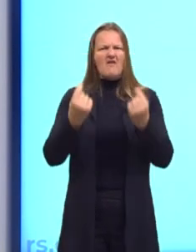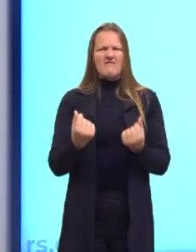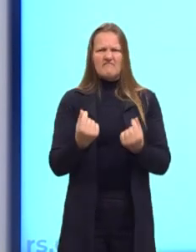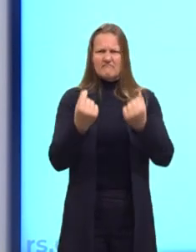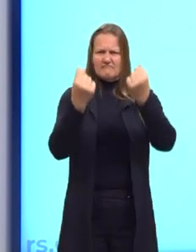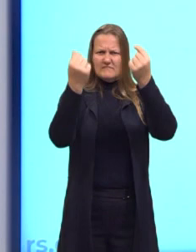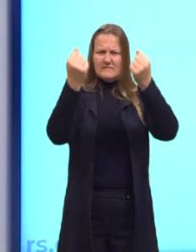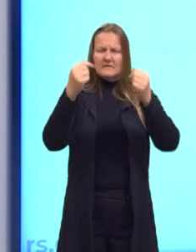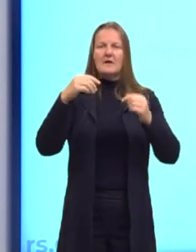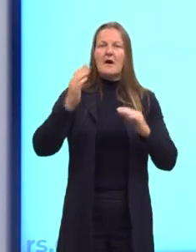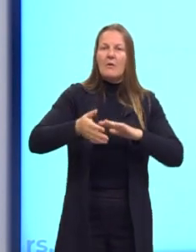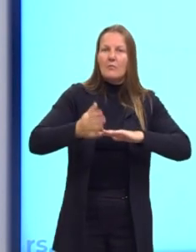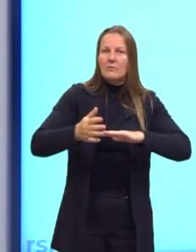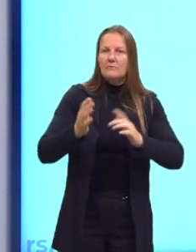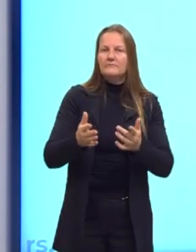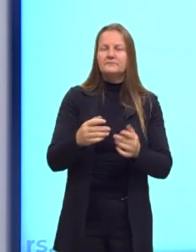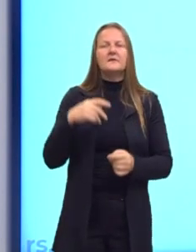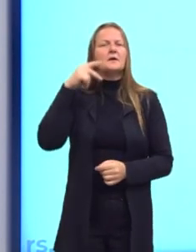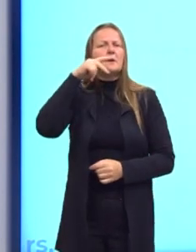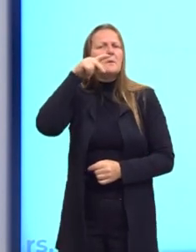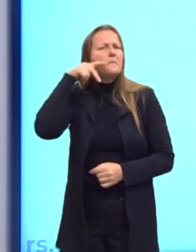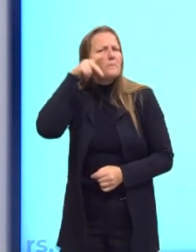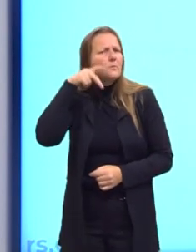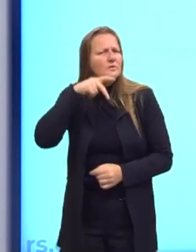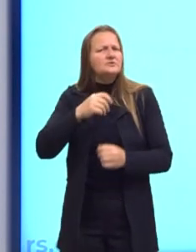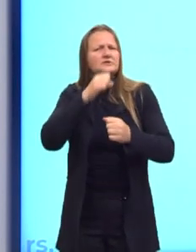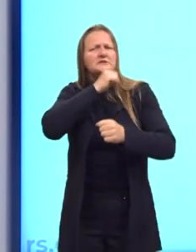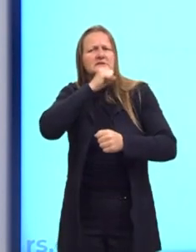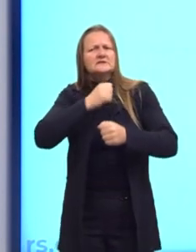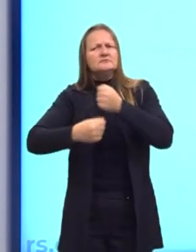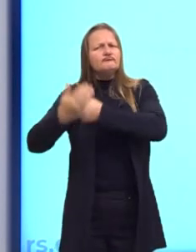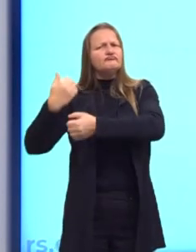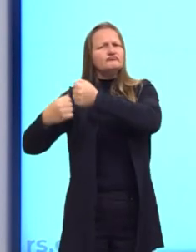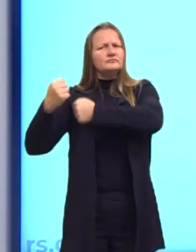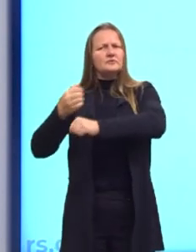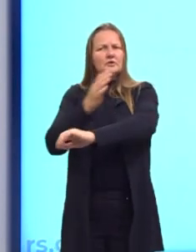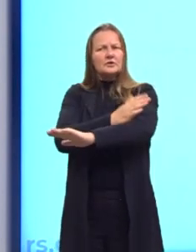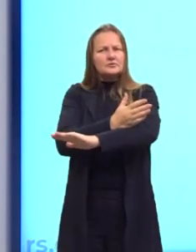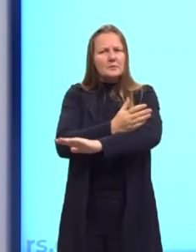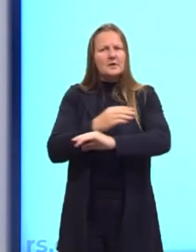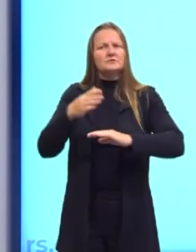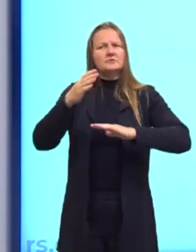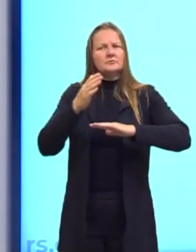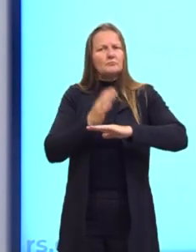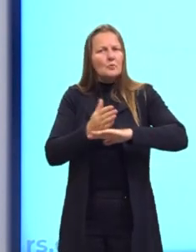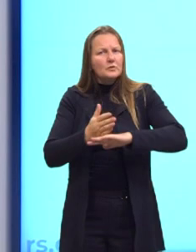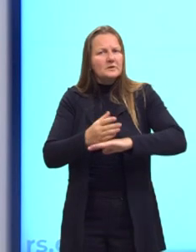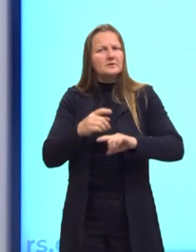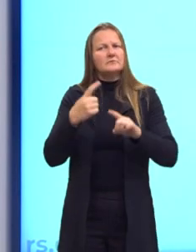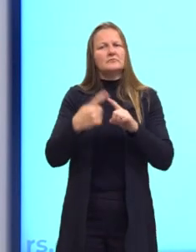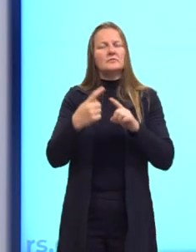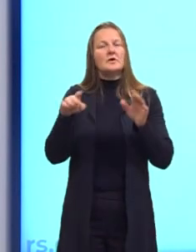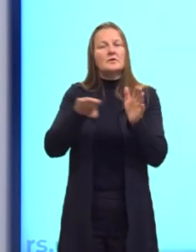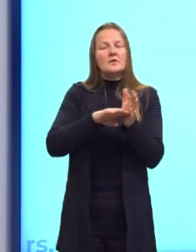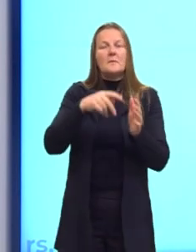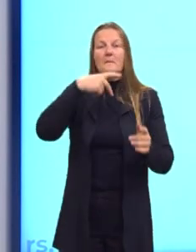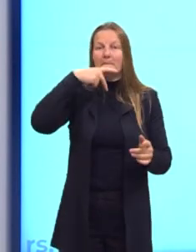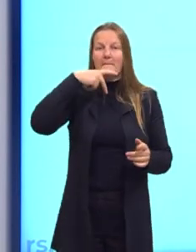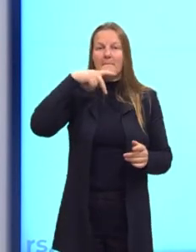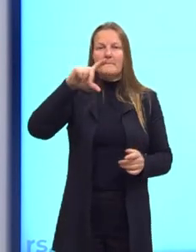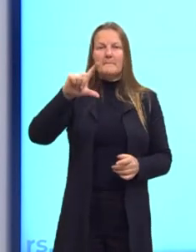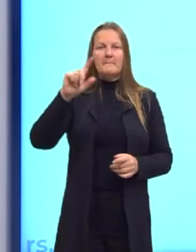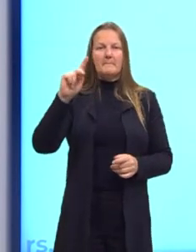vimos lá a política da antiguidade, a política na Idade Média, na Idade Moderna, né? E o Platão,